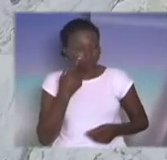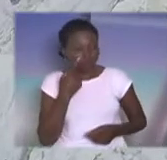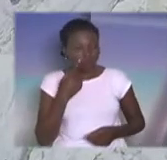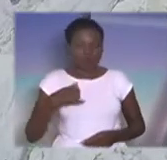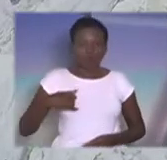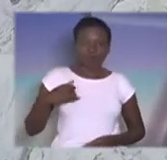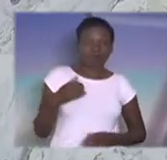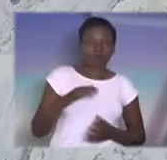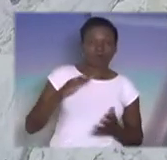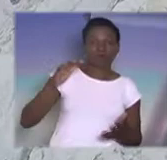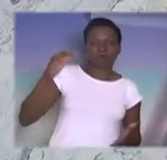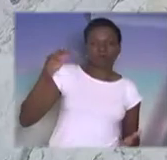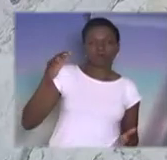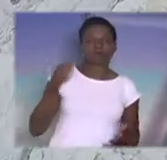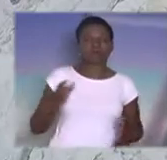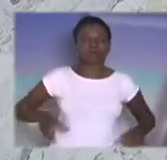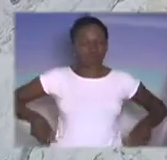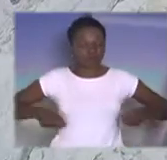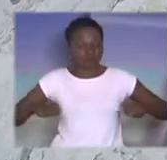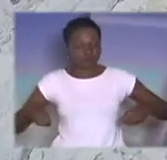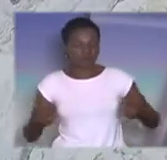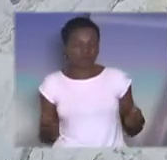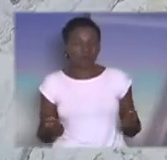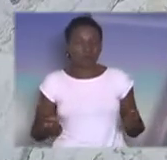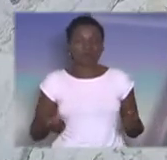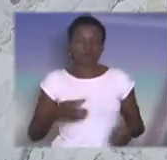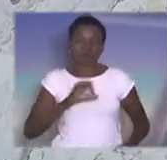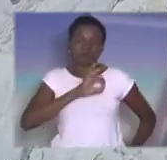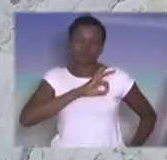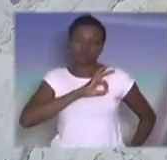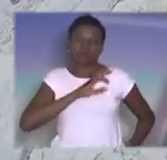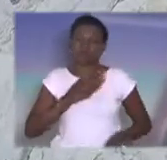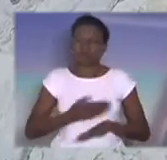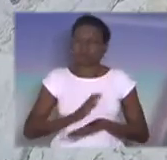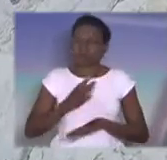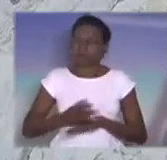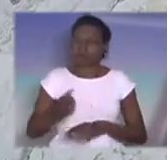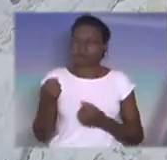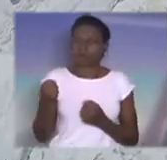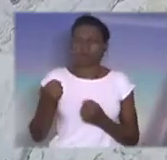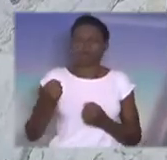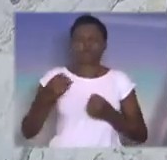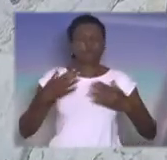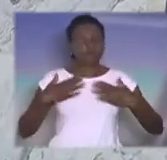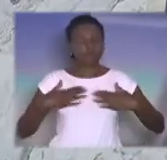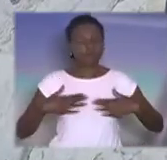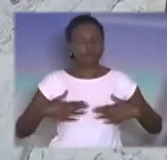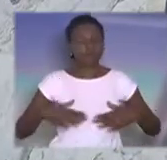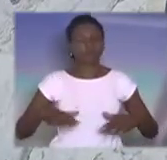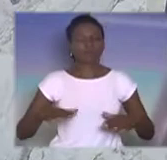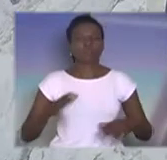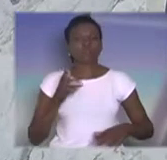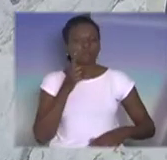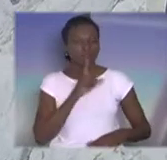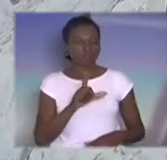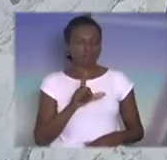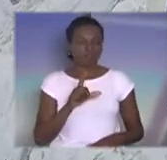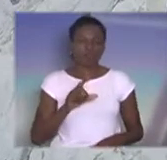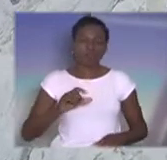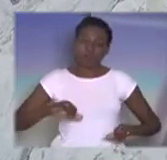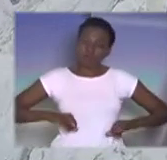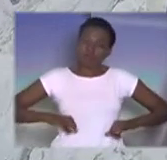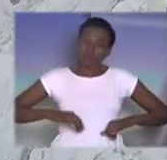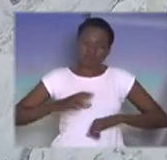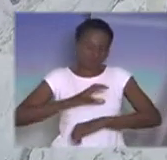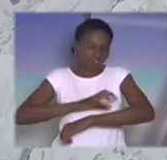idoso. E também, graças ao treinamento de policial militar, ele conseguiu se manter calmo e tranquilo. Ele sofreu algumas queimaduras superficiais no